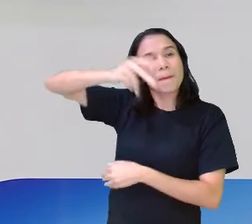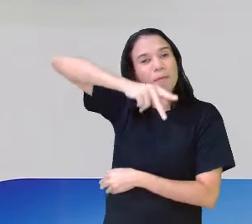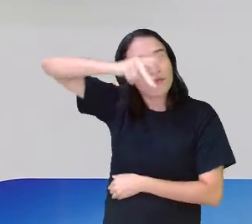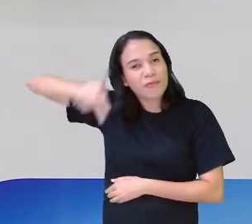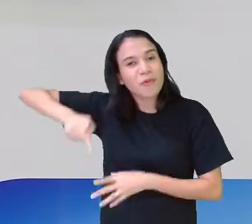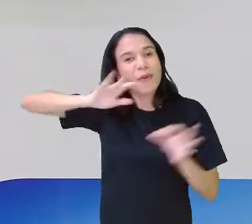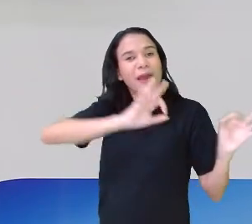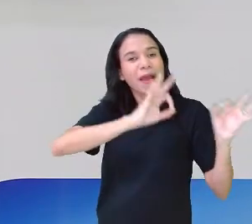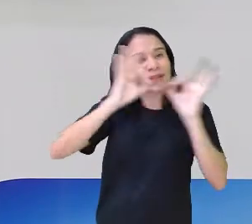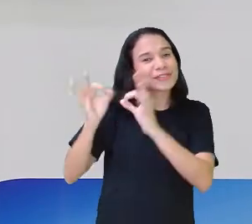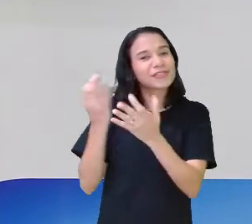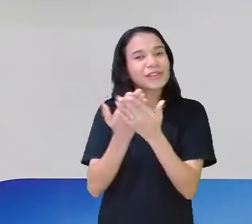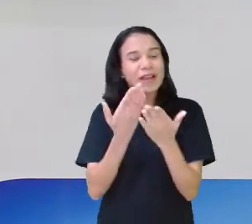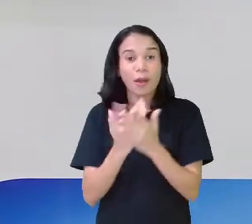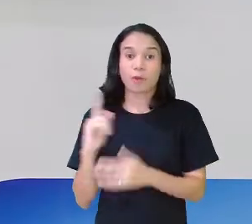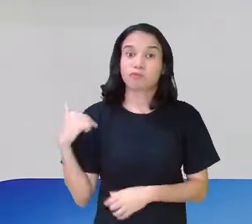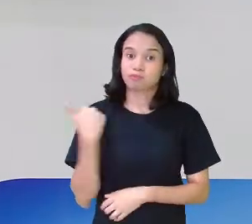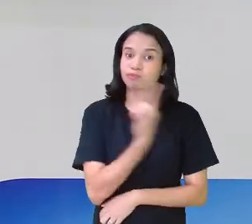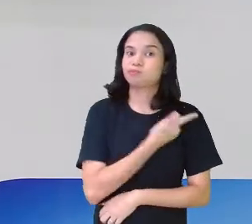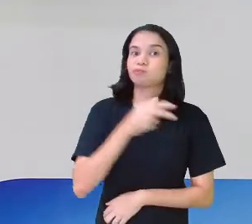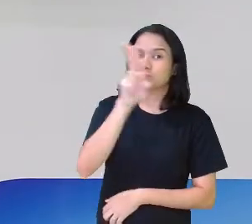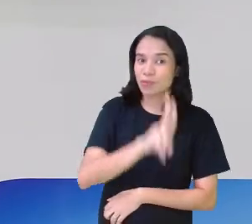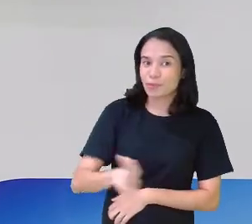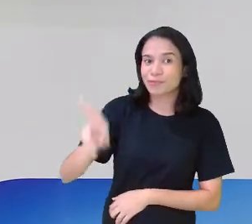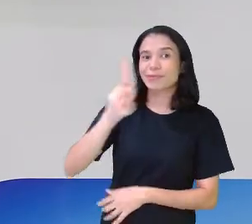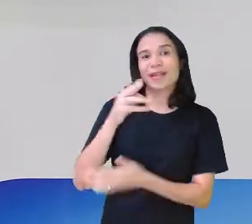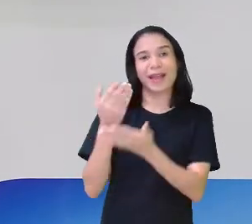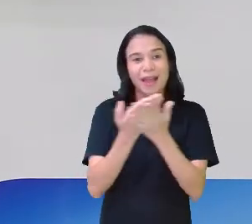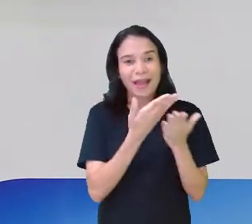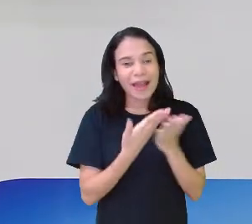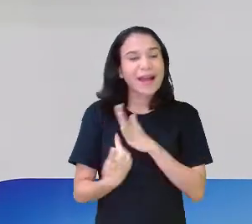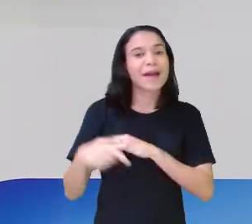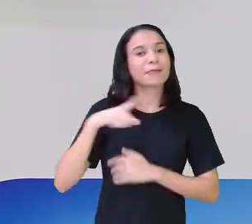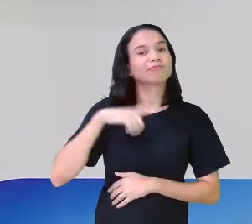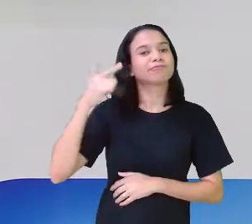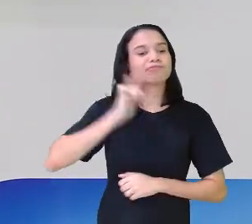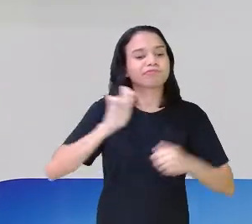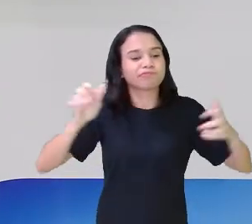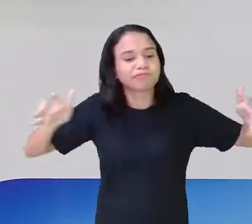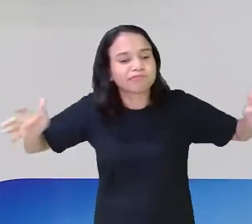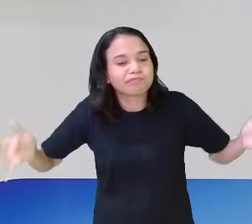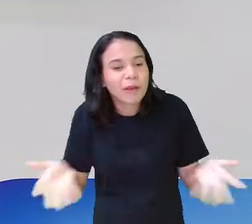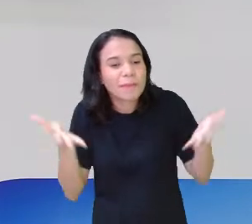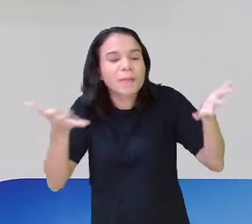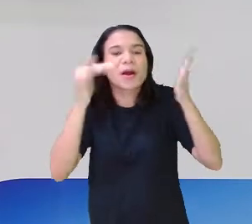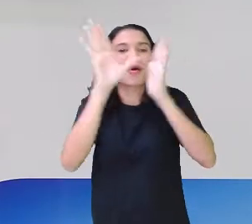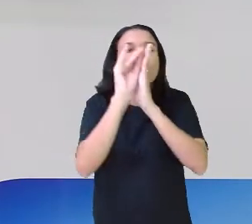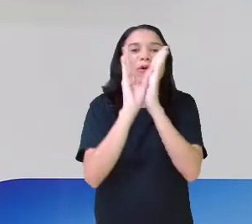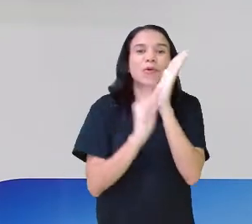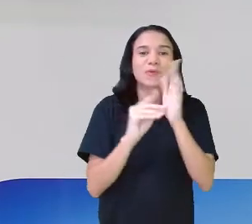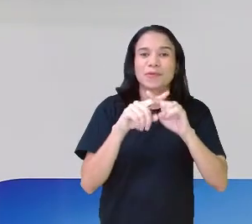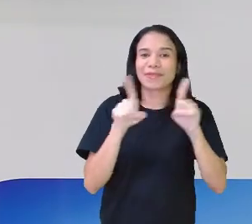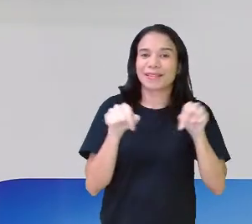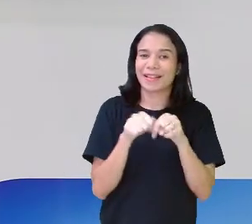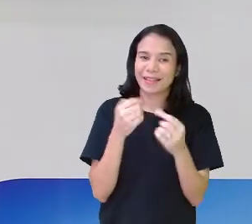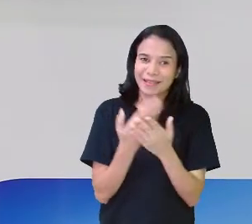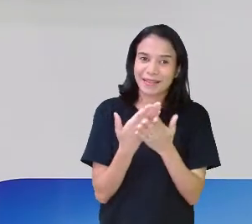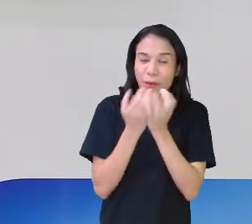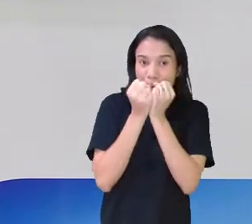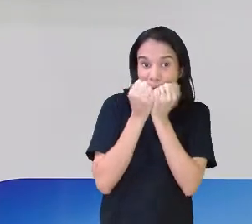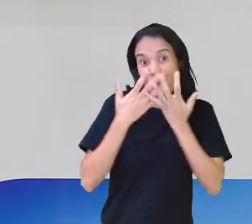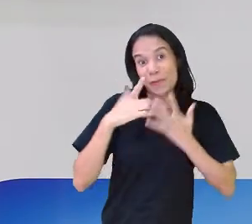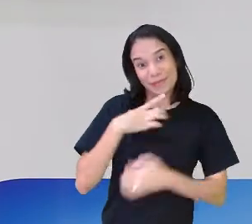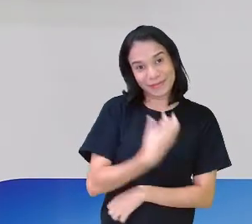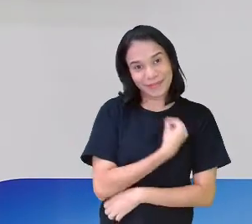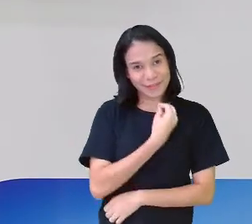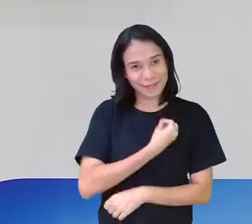que assistem nossas aulas, que estão utilizando nossas aulas para reforçar o conteúdo em sala de aula. Bom demais ter vocês com